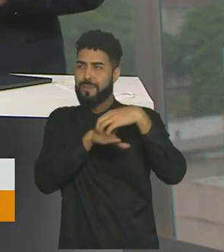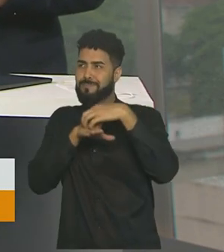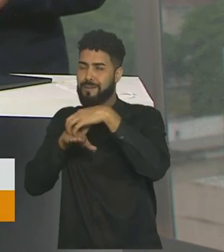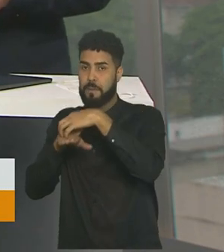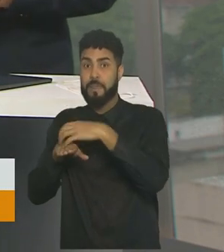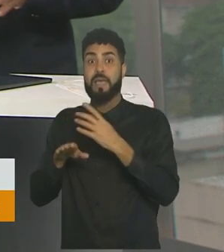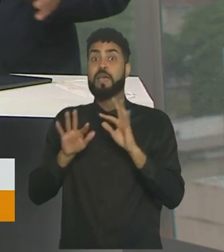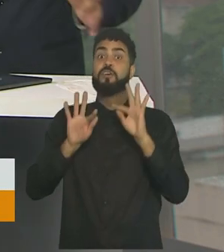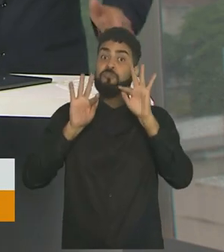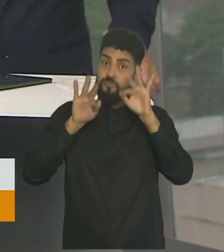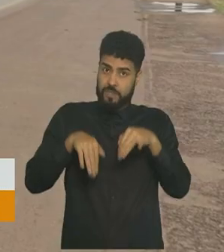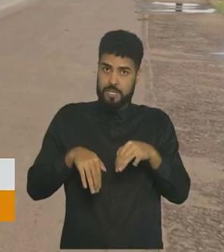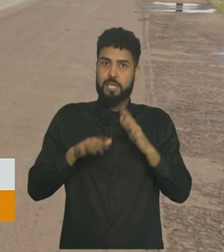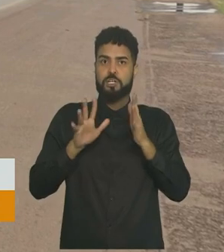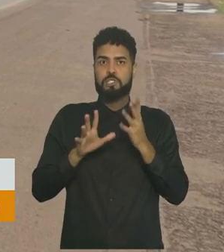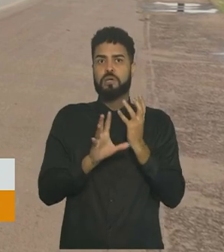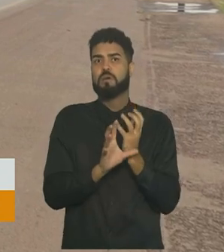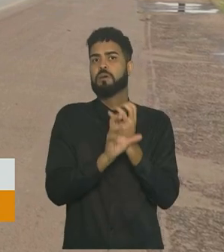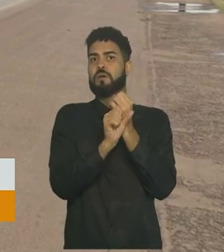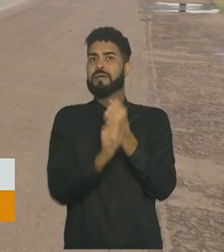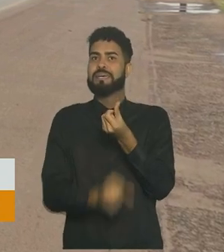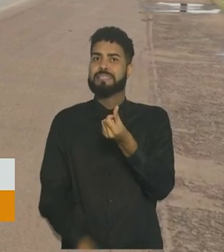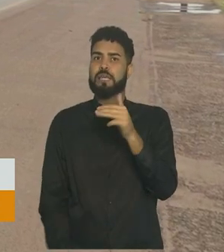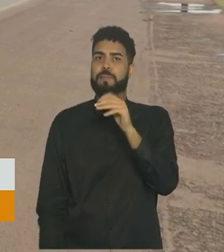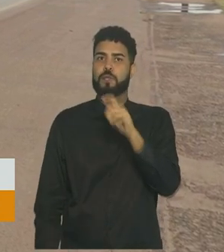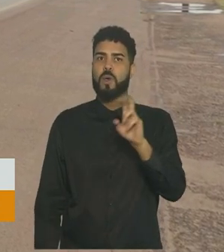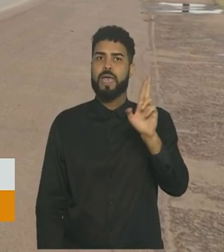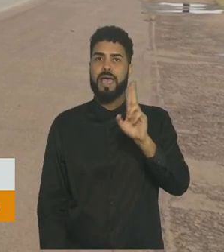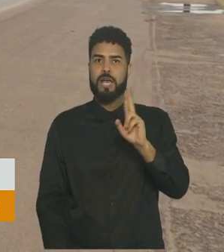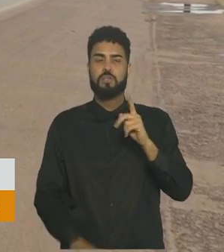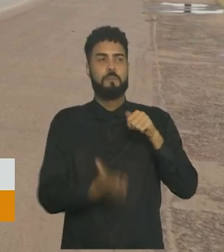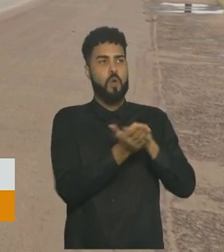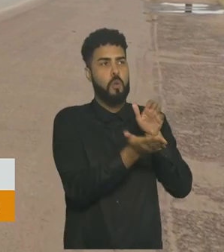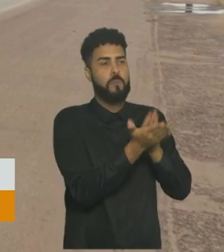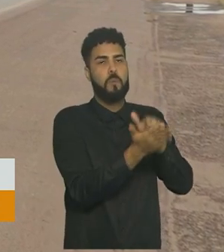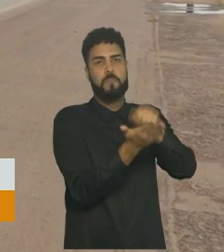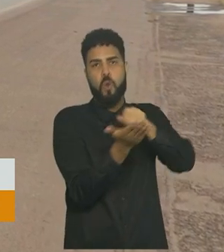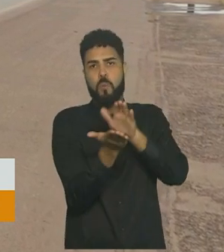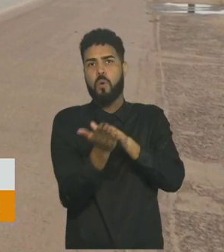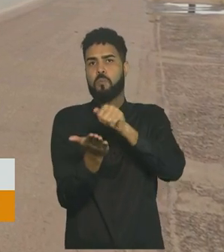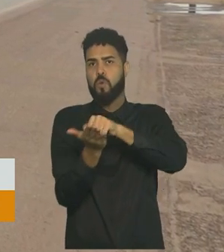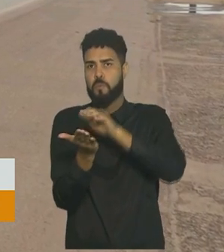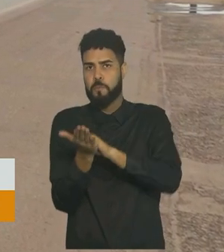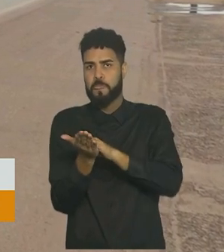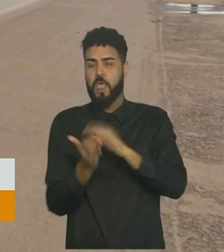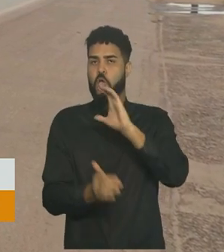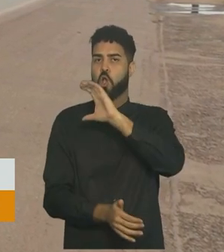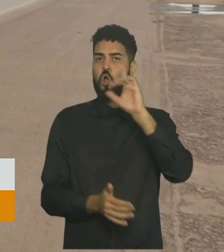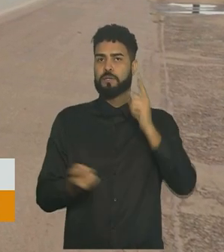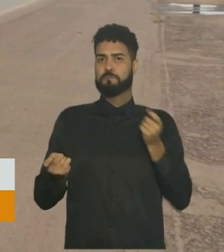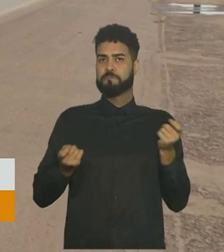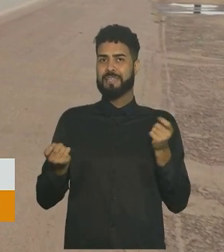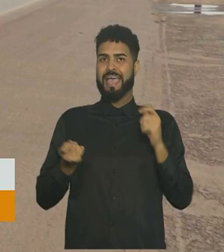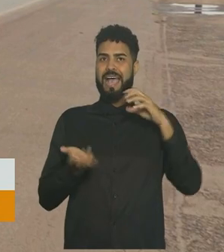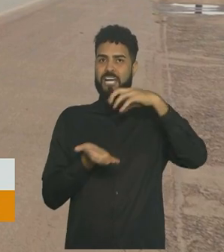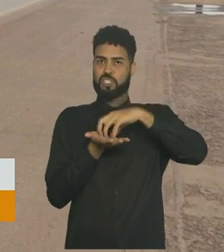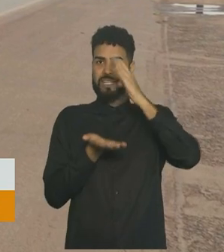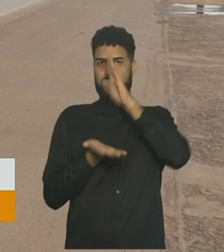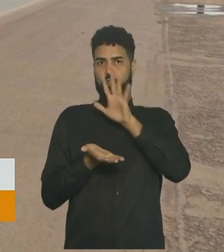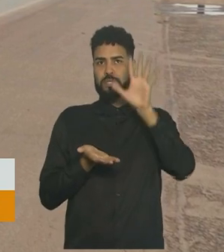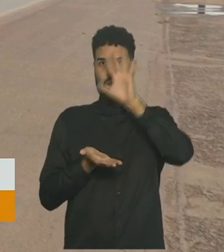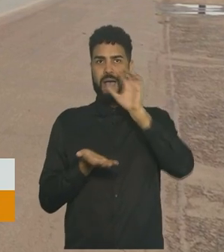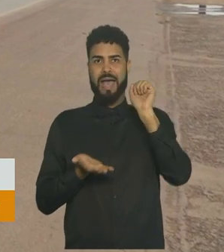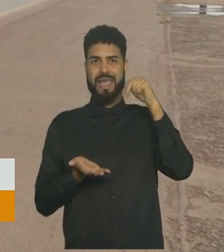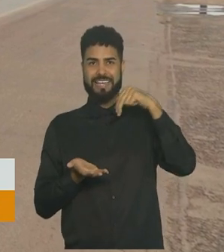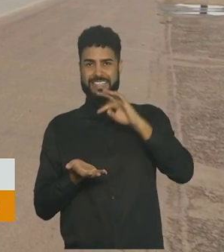chegou ao fim ultrapassando os R$ milhões em autuações. Coordenada pela Agência Nacional de Transportes Terrestres,